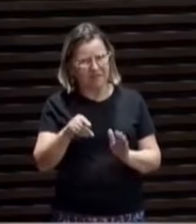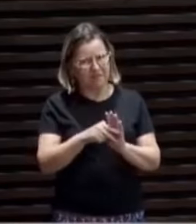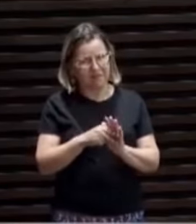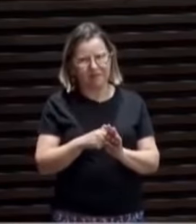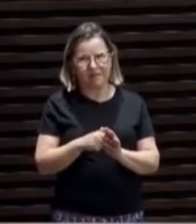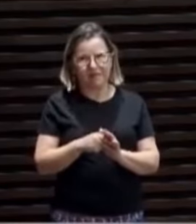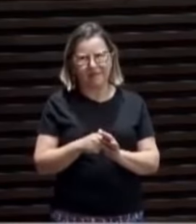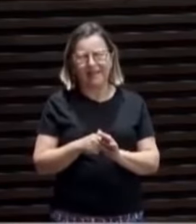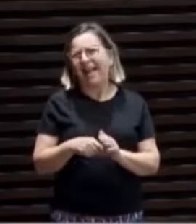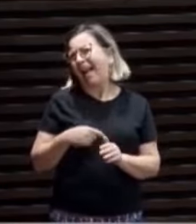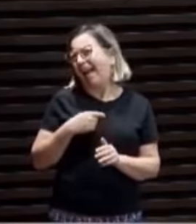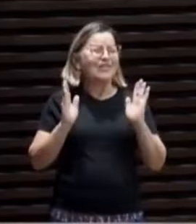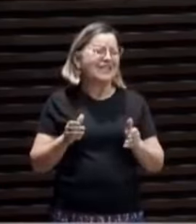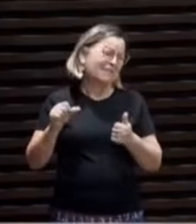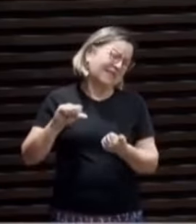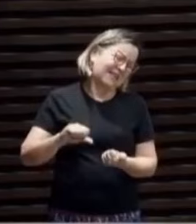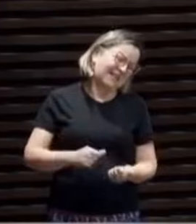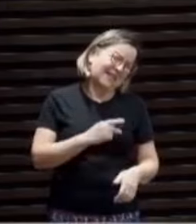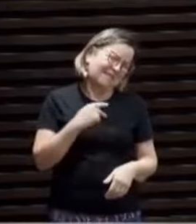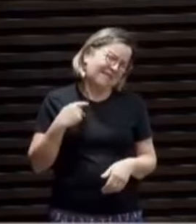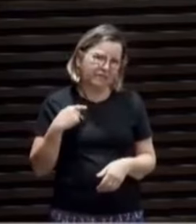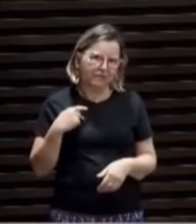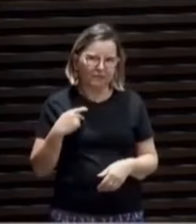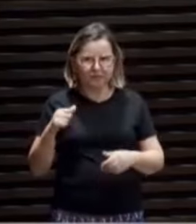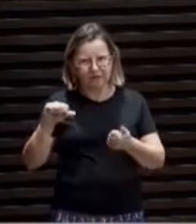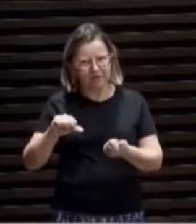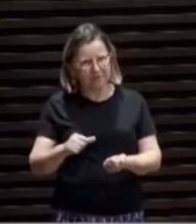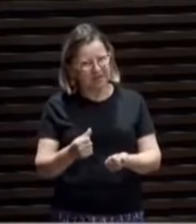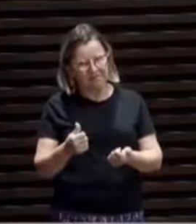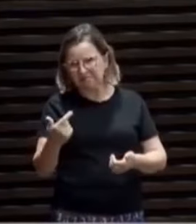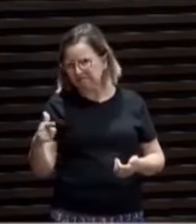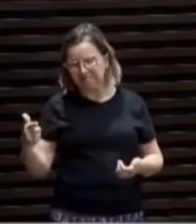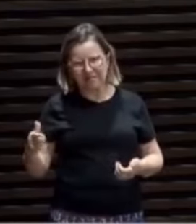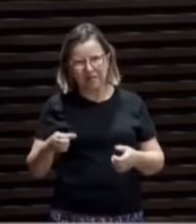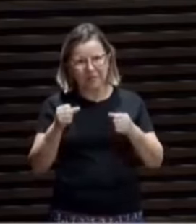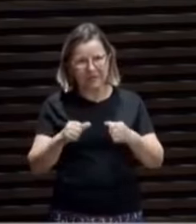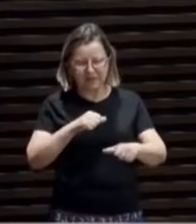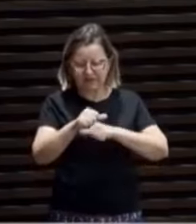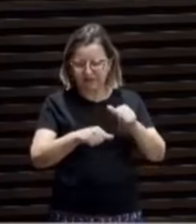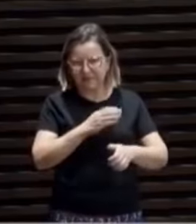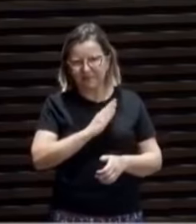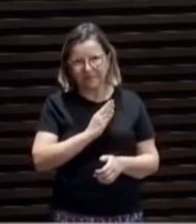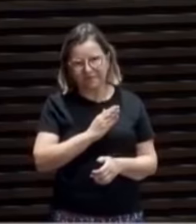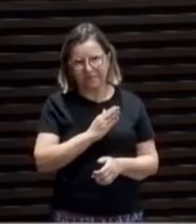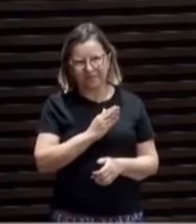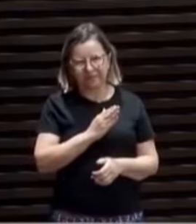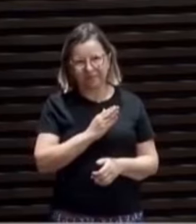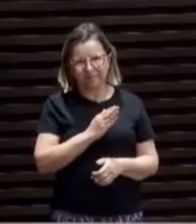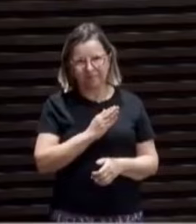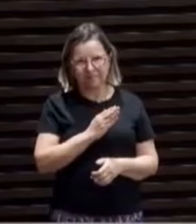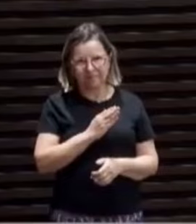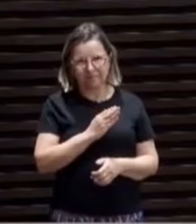eu já fui batizado, pastor Maurício. Batismo não tem poder de trocar coração e de